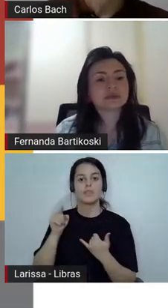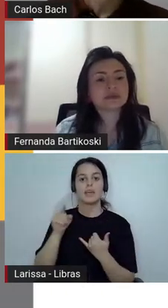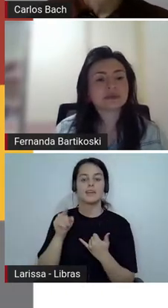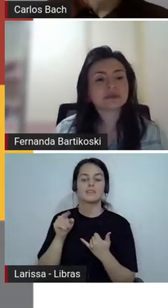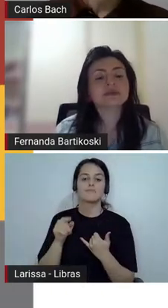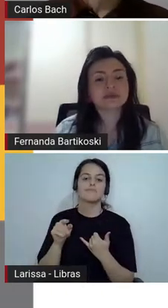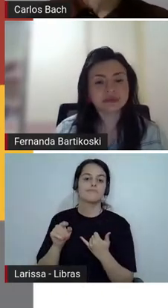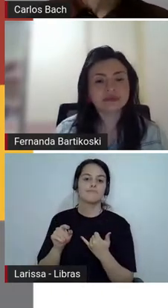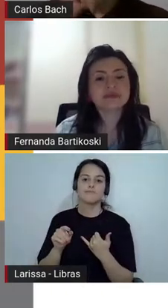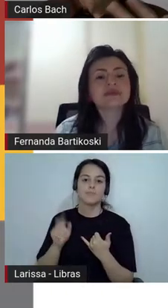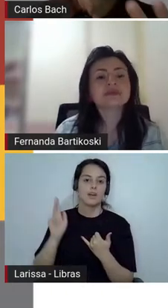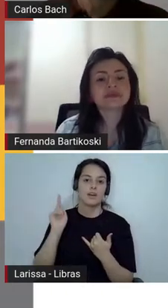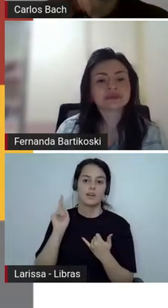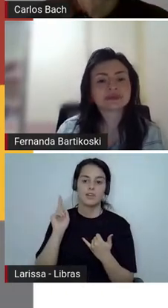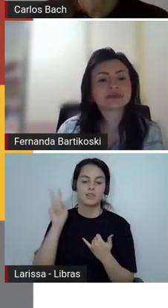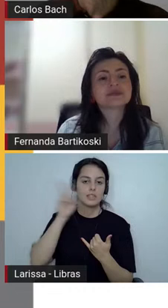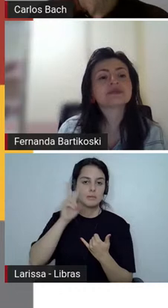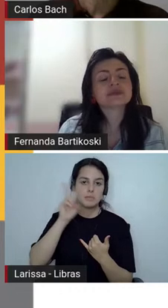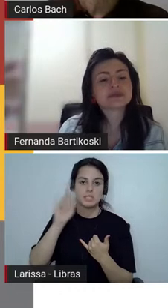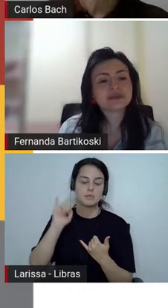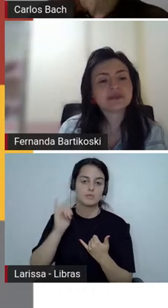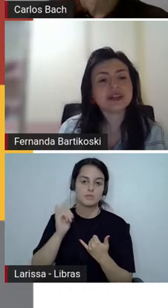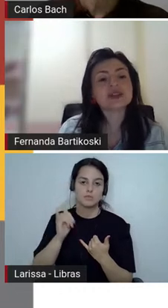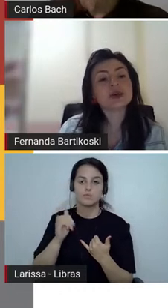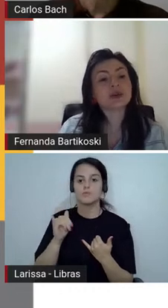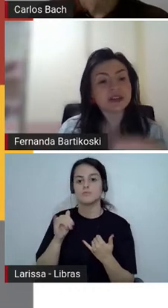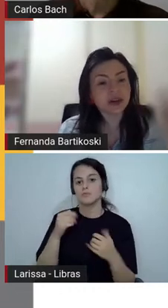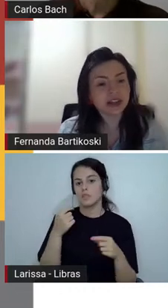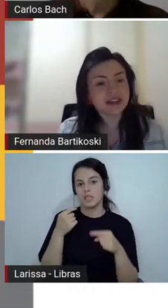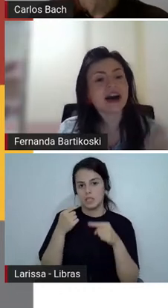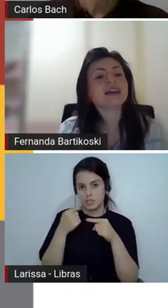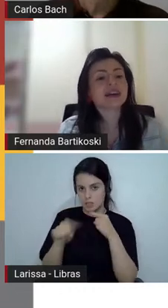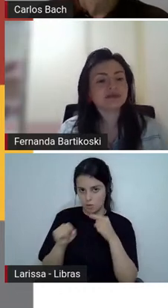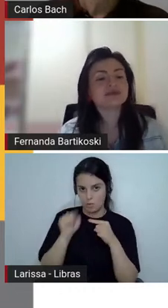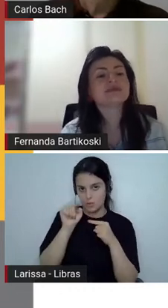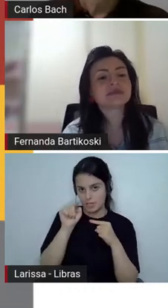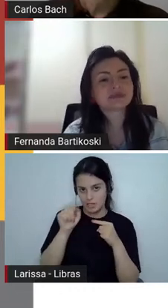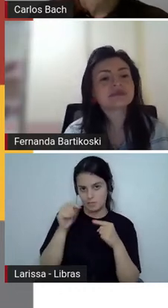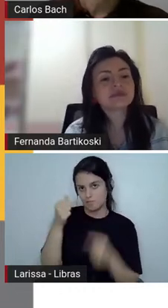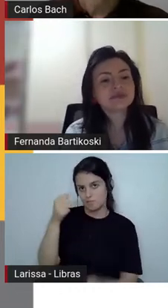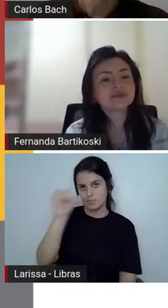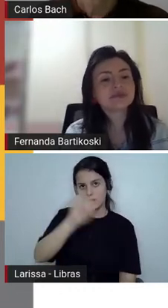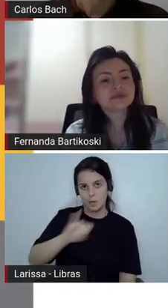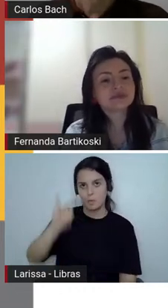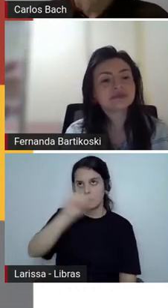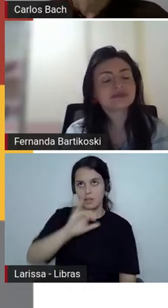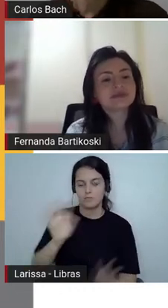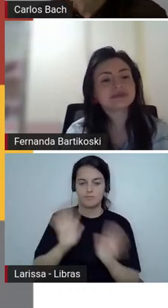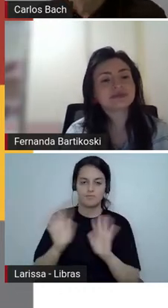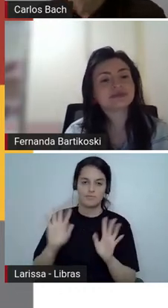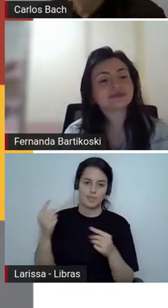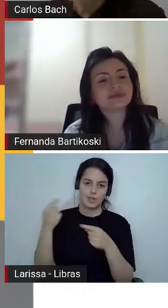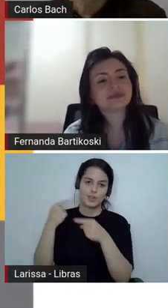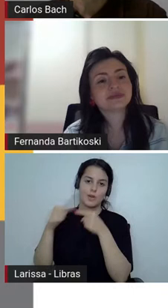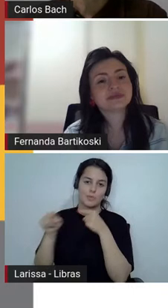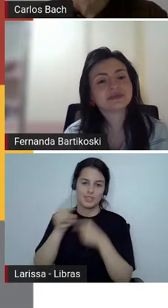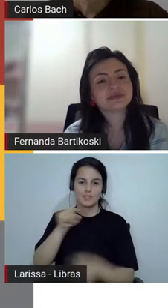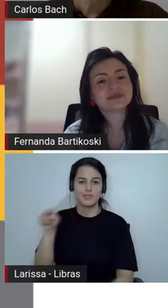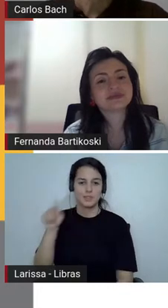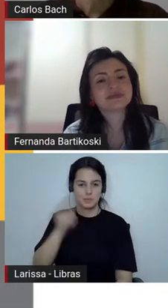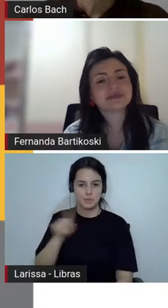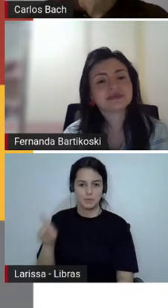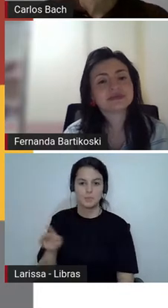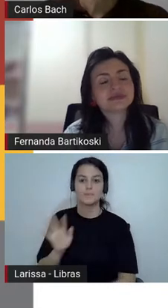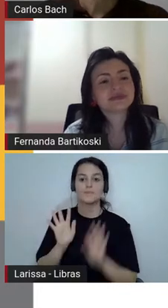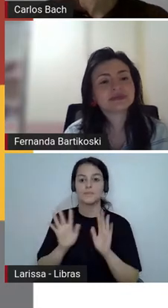isso aqui, né, mas a gente gosta de dar esse alerta, o trabalho em contexto literário